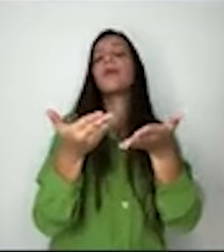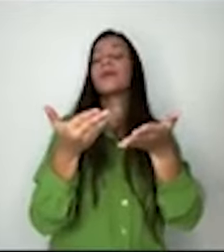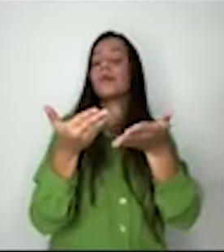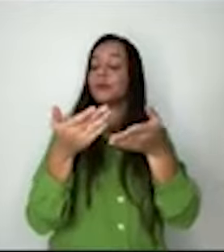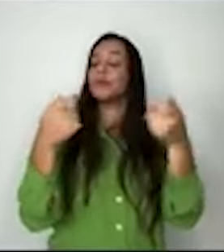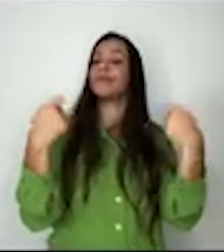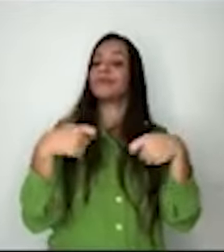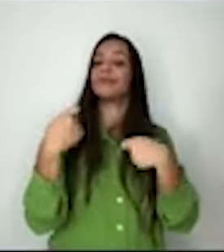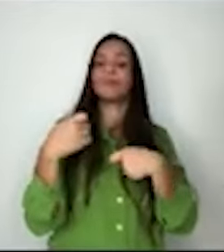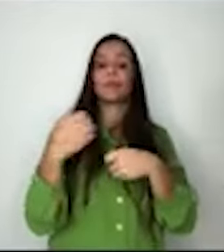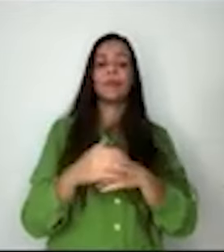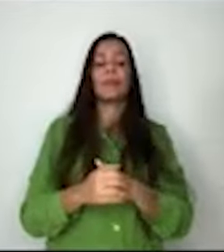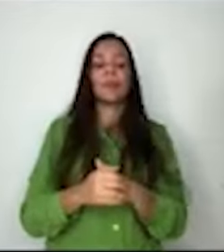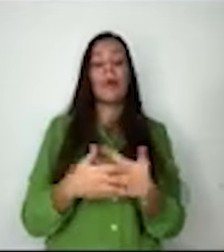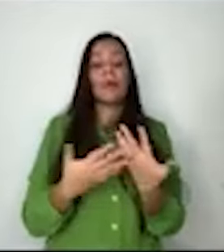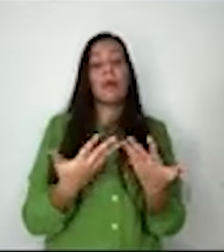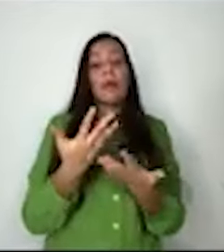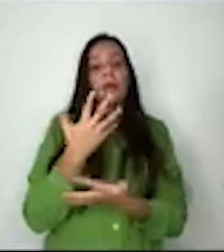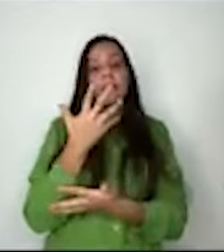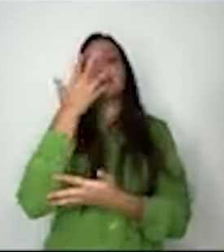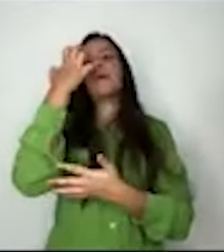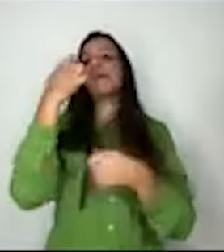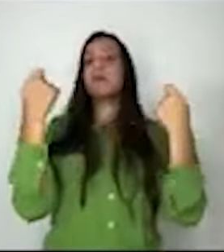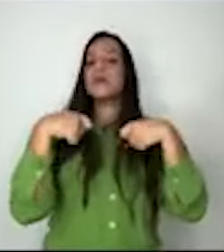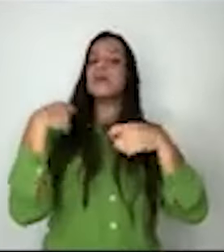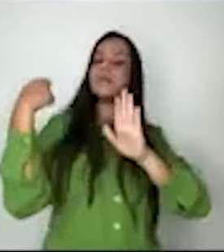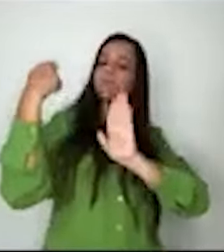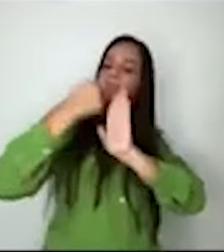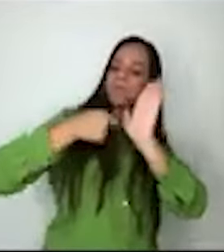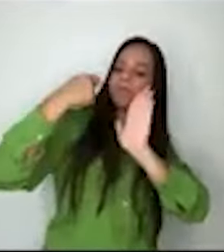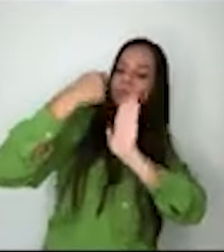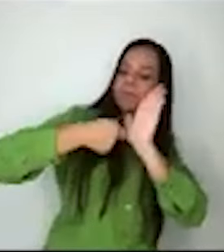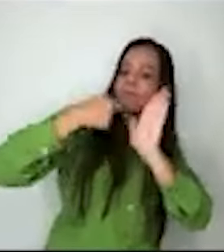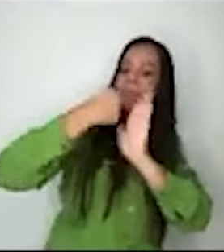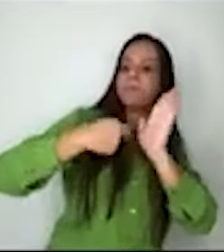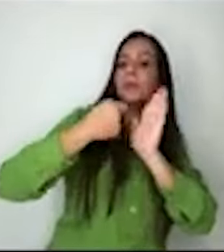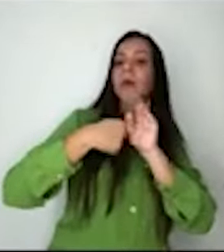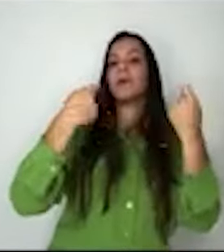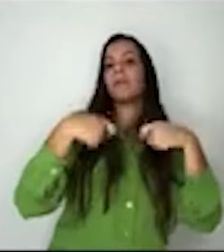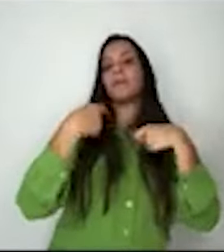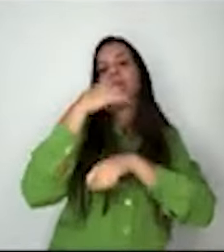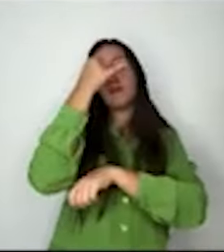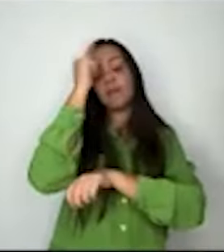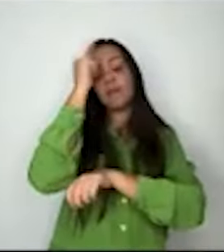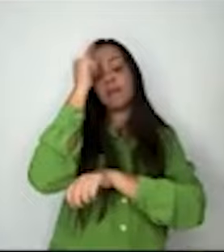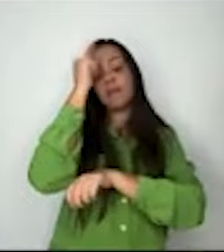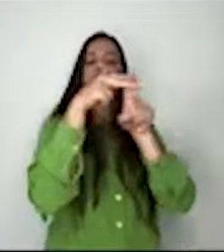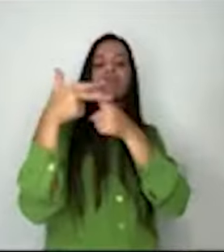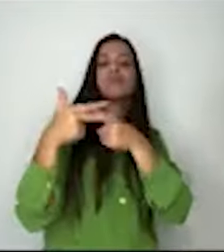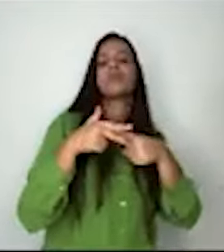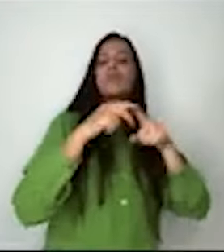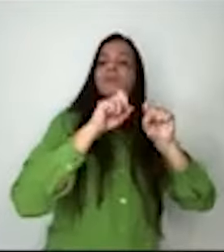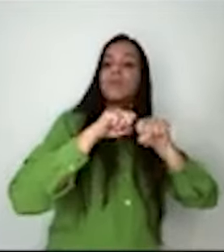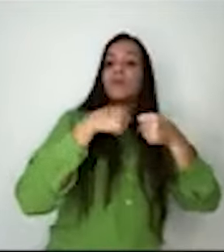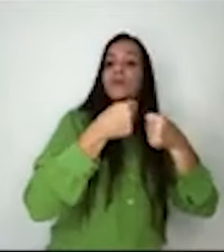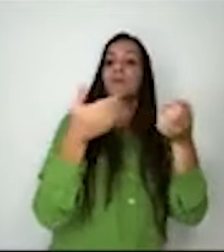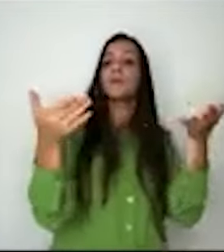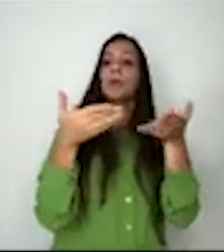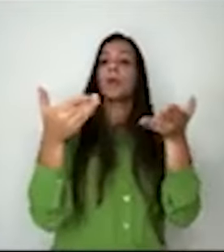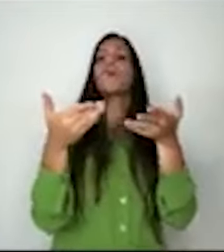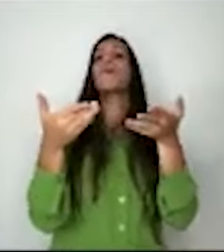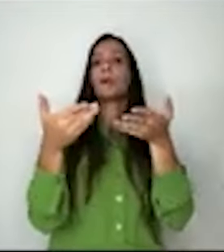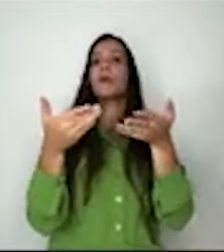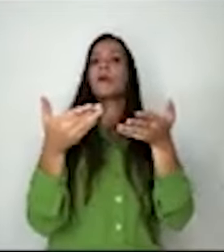para nós enfrentarmos dentro da conjuntura brasileira. Nós realizamos recentemente uma importante reforma